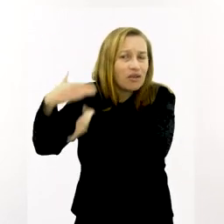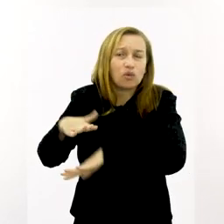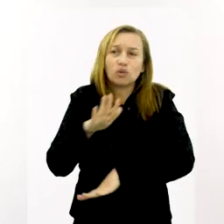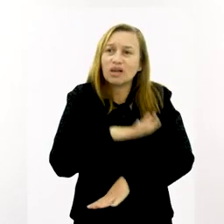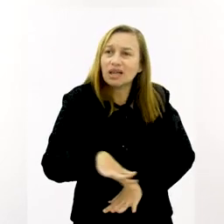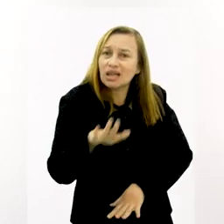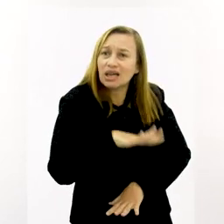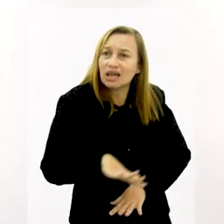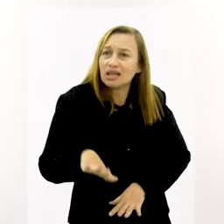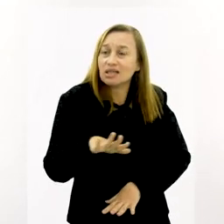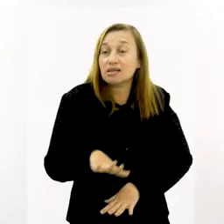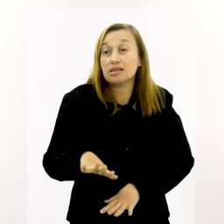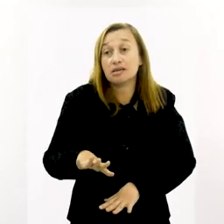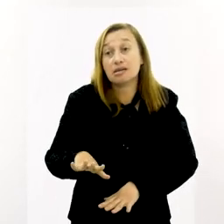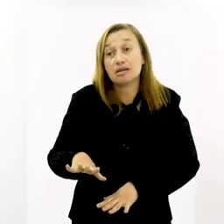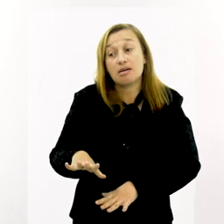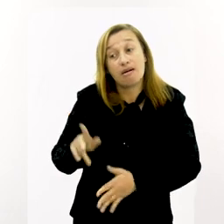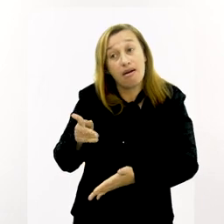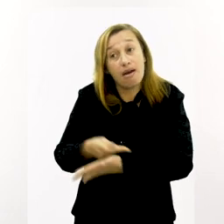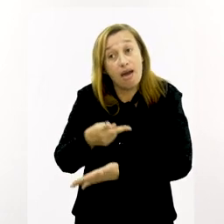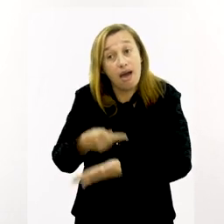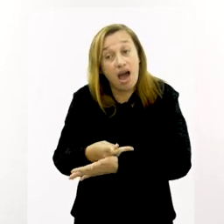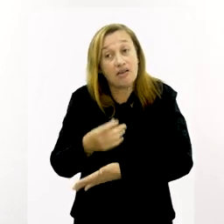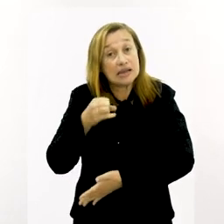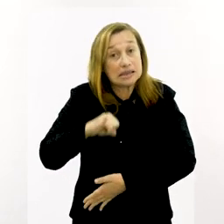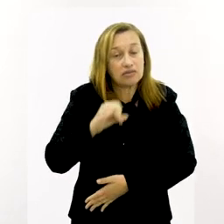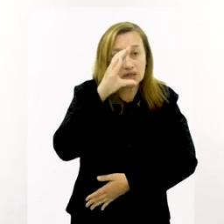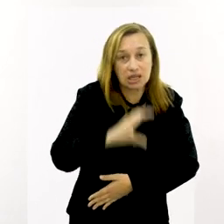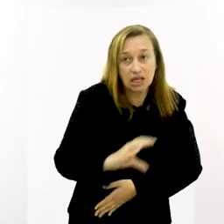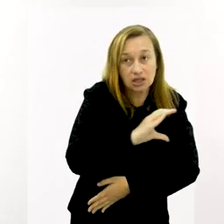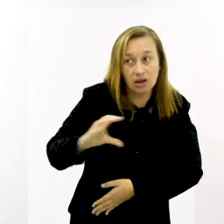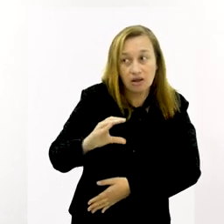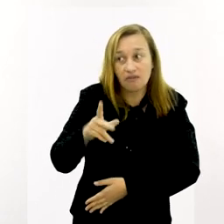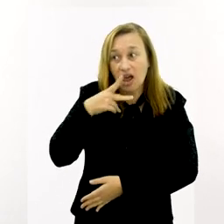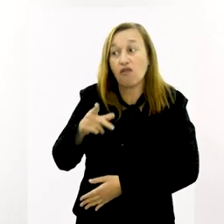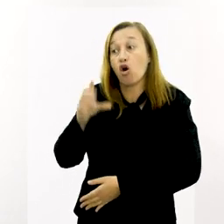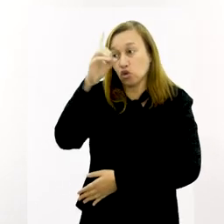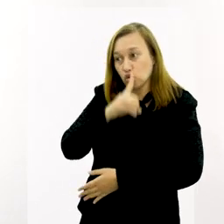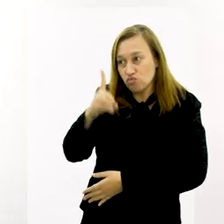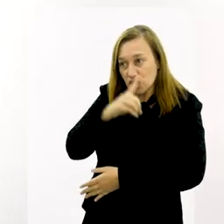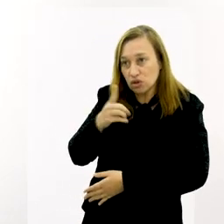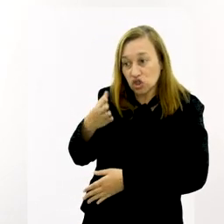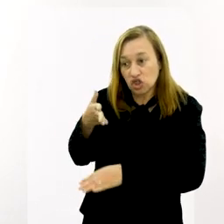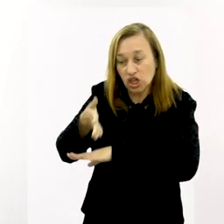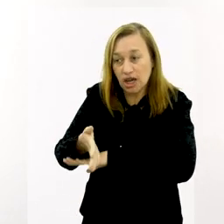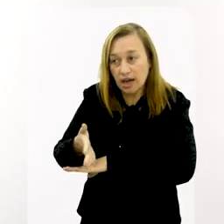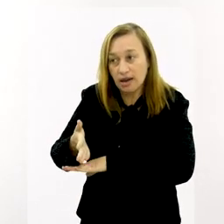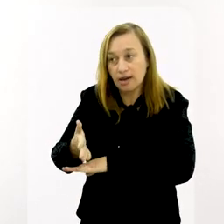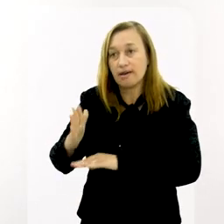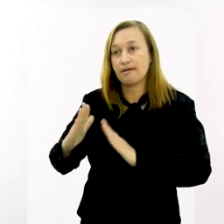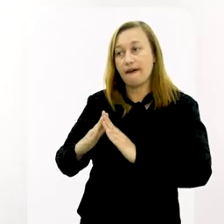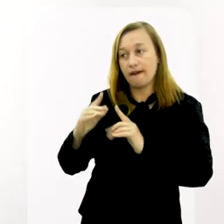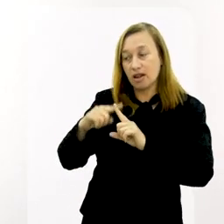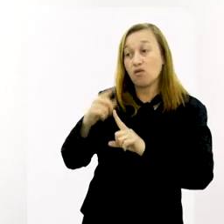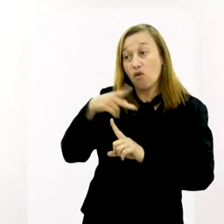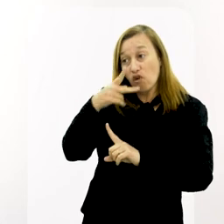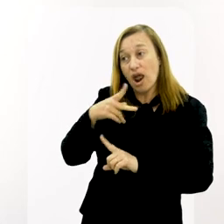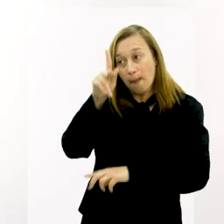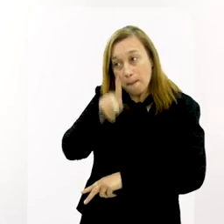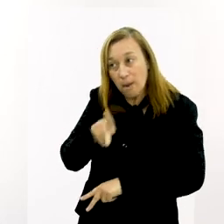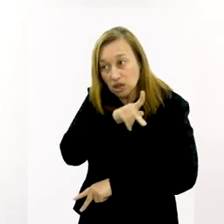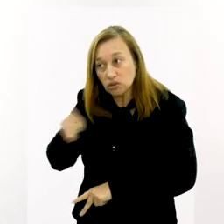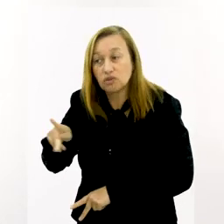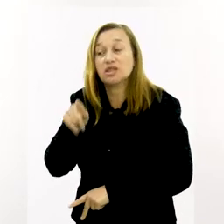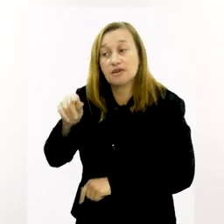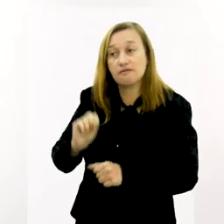aprontava alguma coisa, se fosse católica, a mãe dizia Olha, domingo quando a chega na igreja, eu vou falar para o padre que você fez